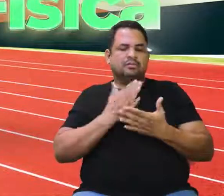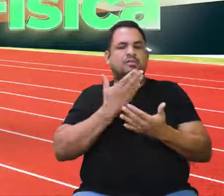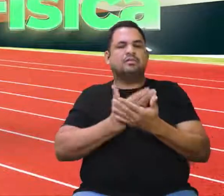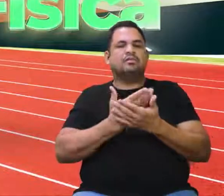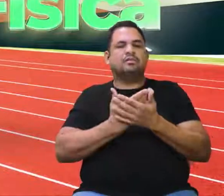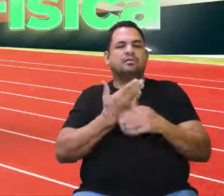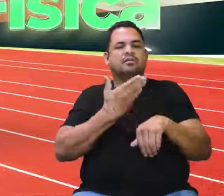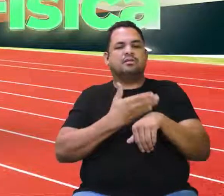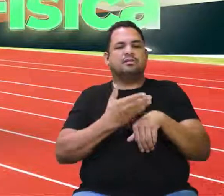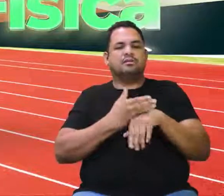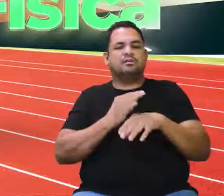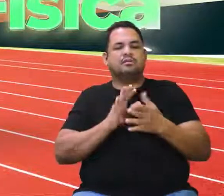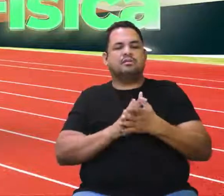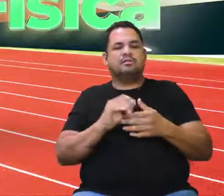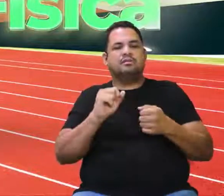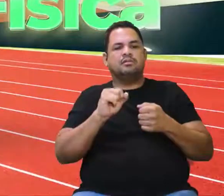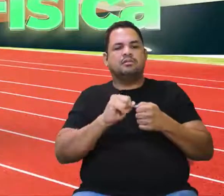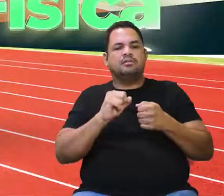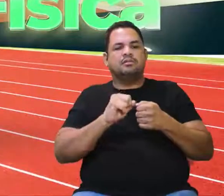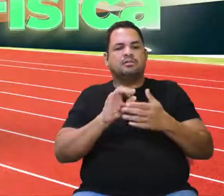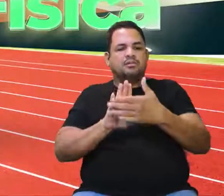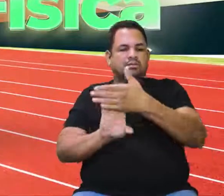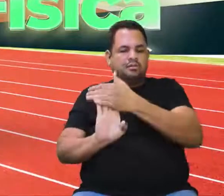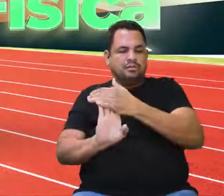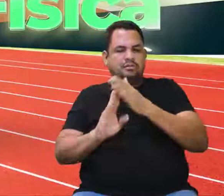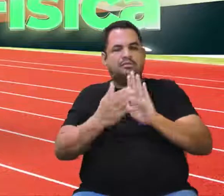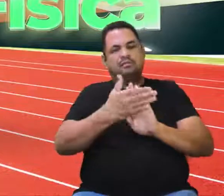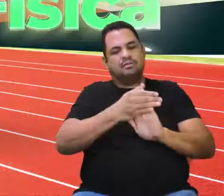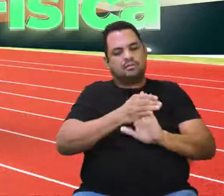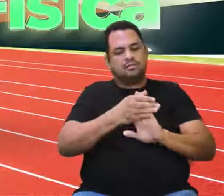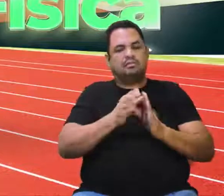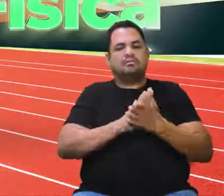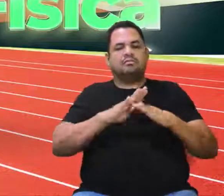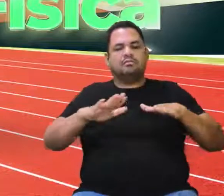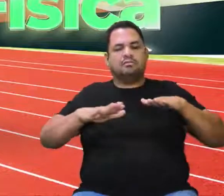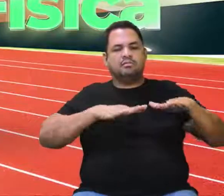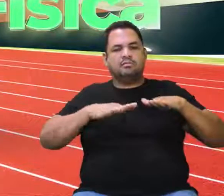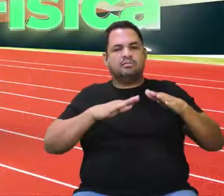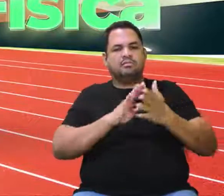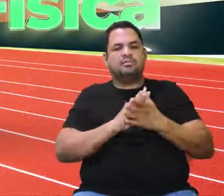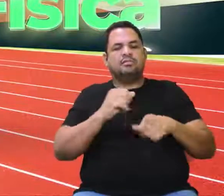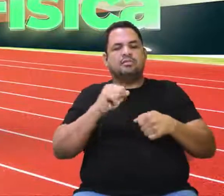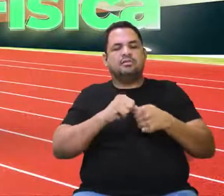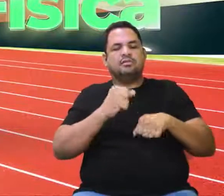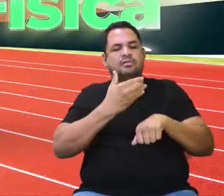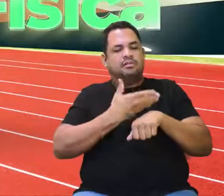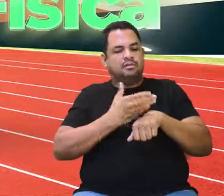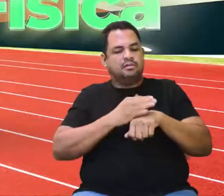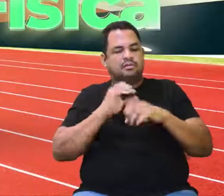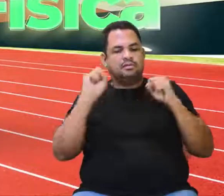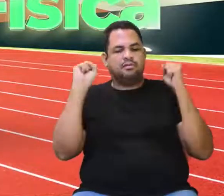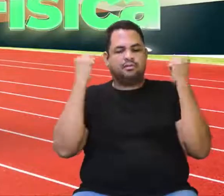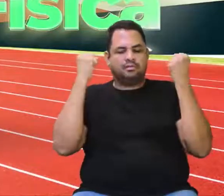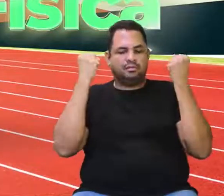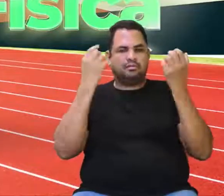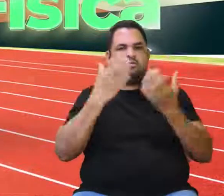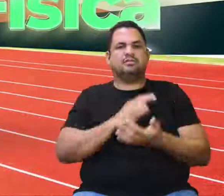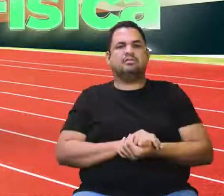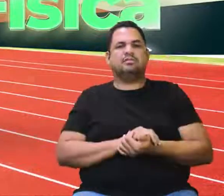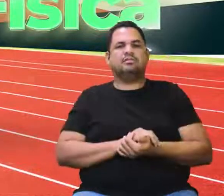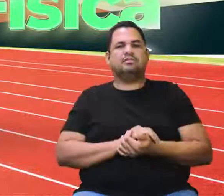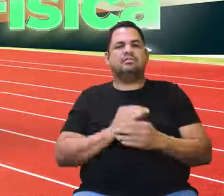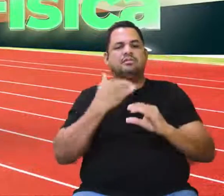práticas, caprichem no alongamento do nosso momento, mexa-se, façam aqueles exercícios de fortalecimento que a gente indicou,